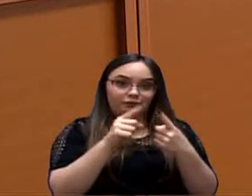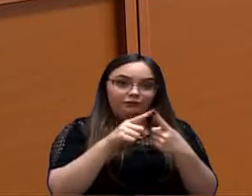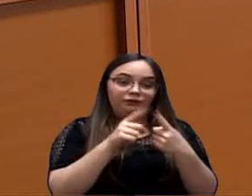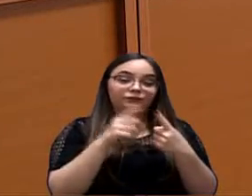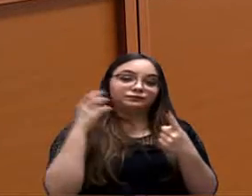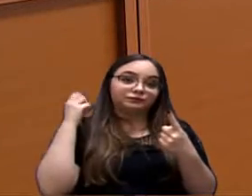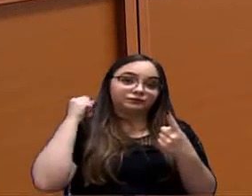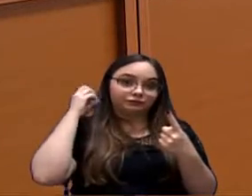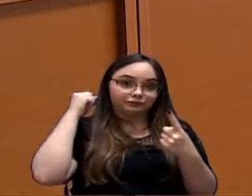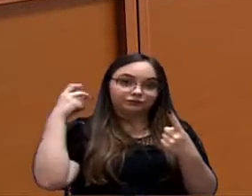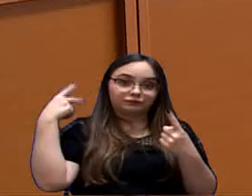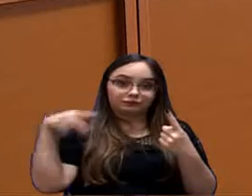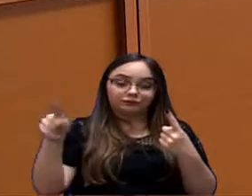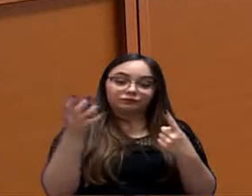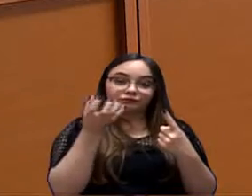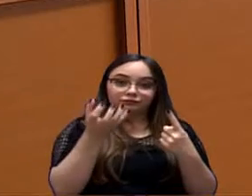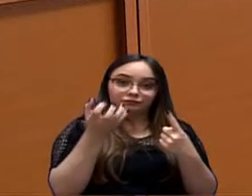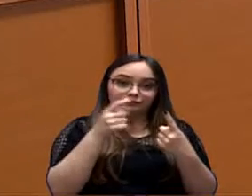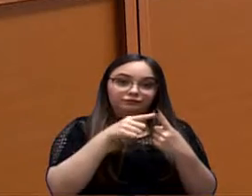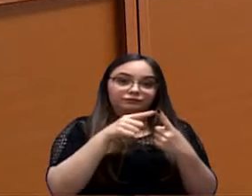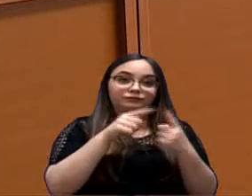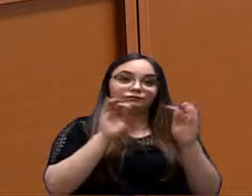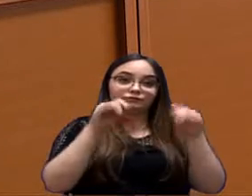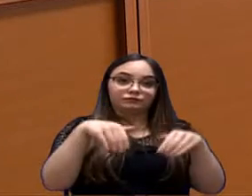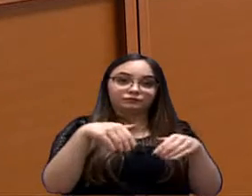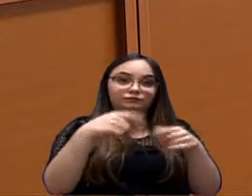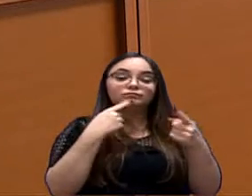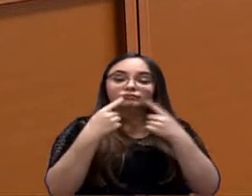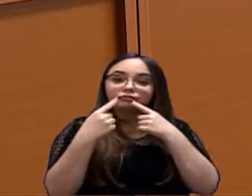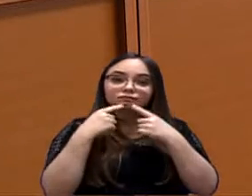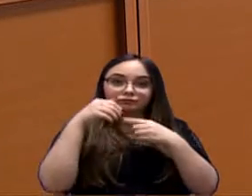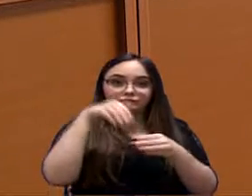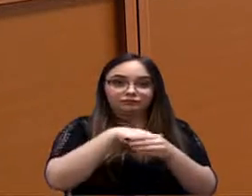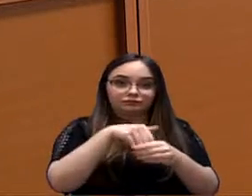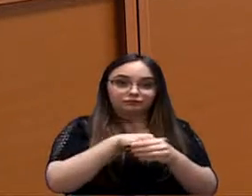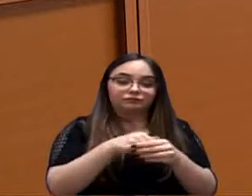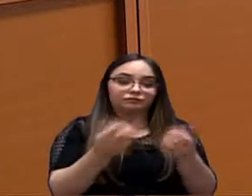vereadora e a autora, ela quer encerrar a votação para poder colocar...